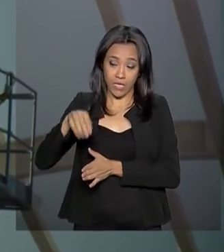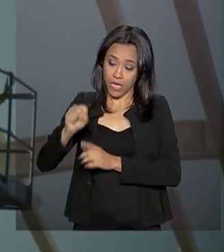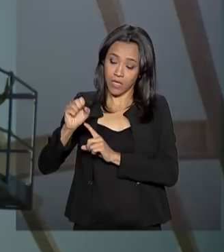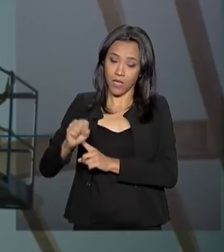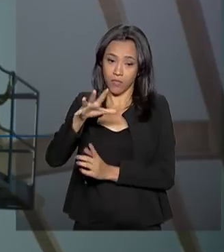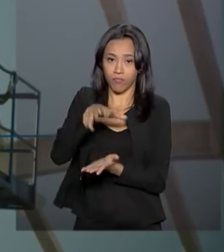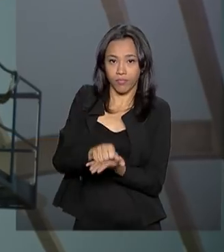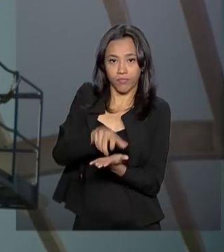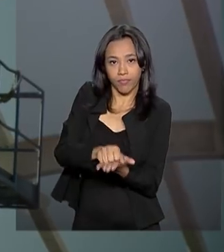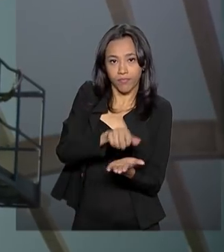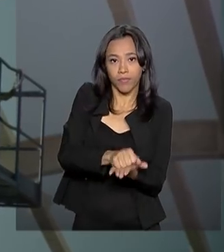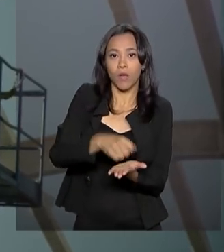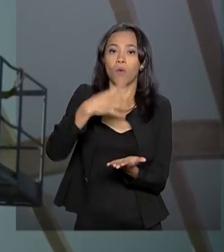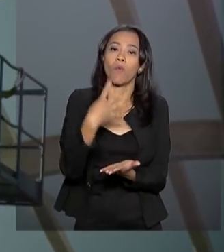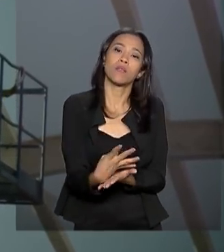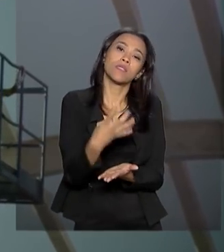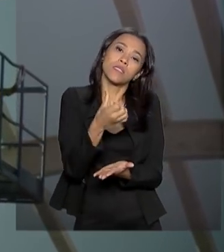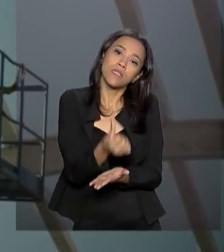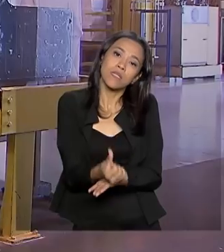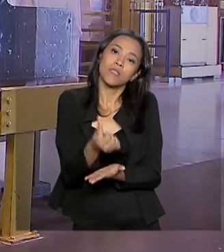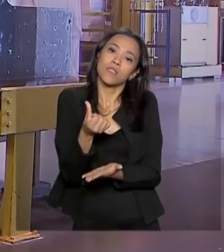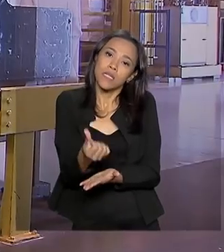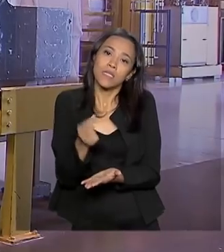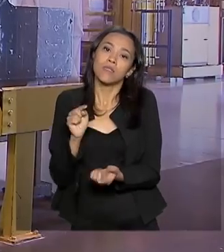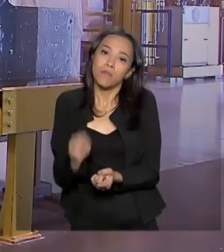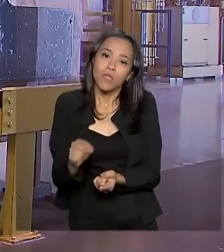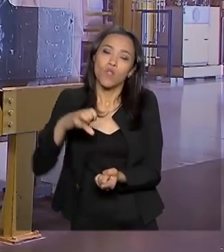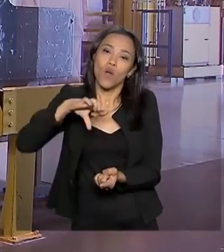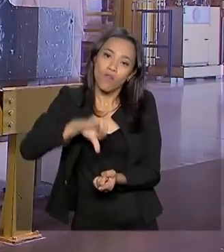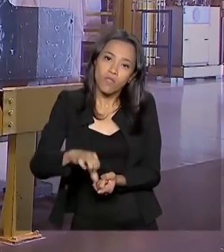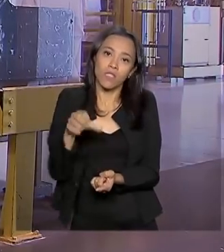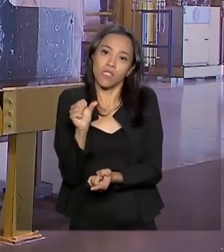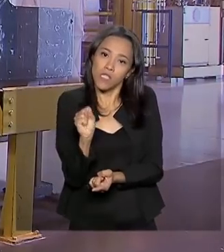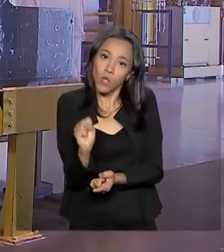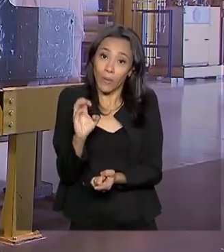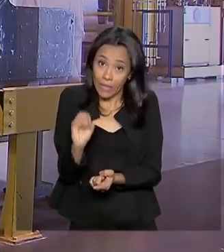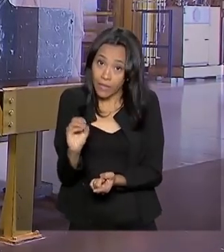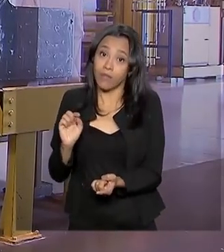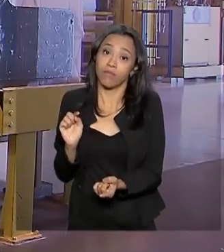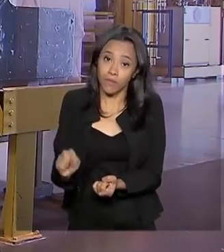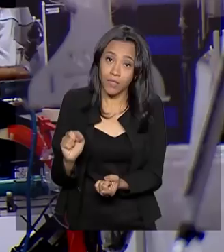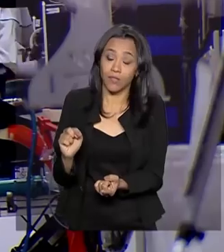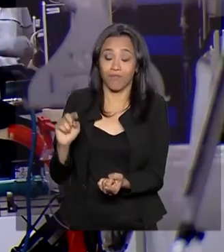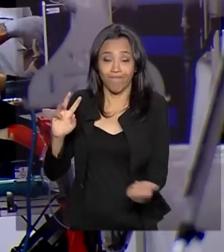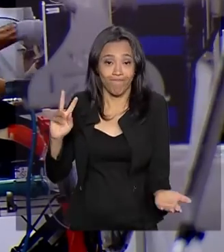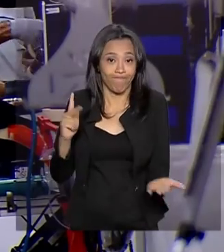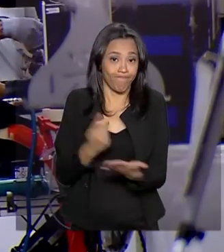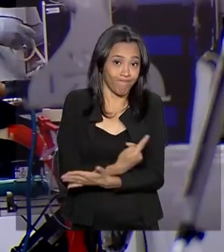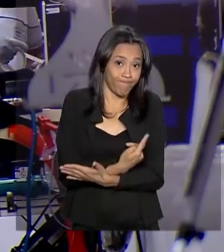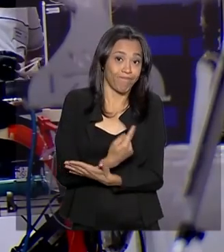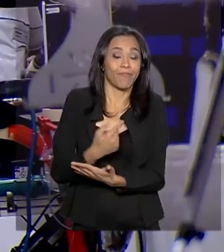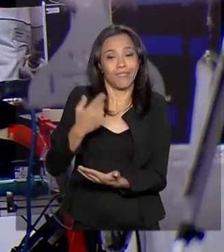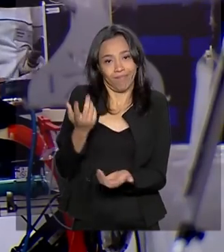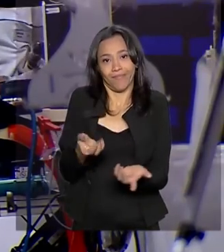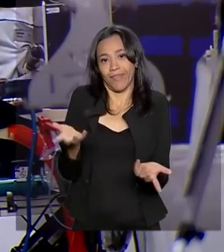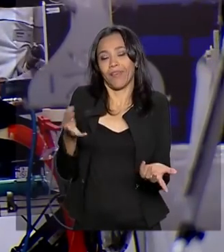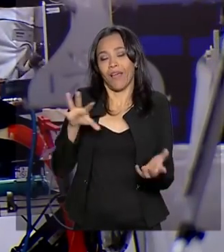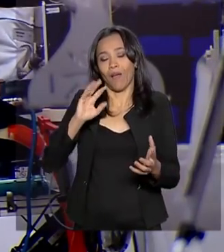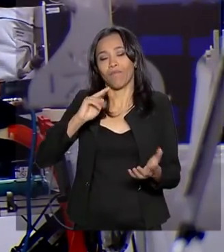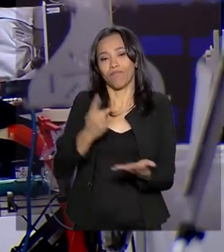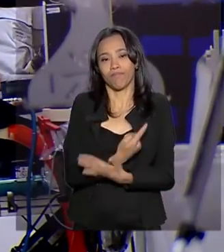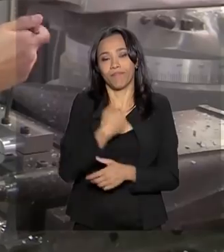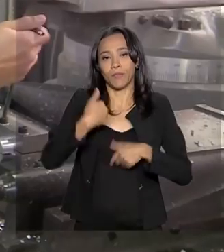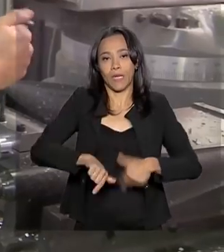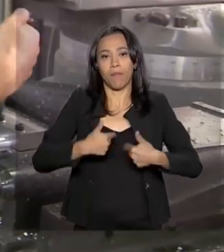registrados 466.980 acidentes de trabalho, um aumento de aproximadamente 5